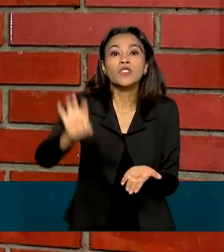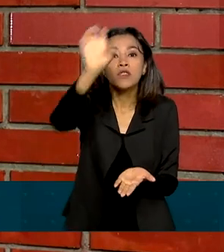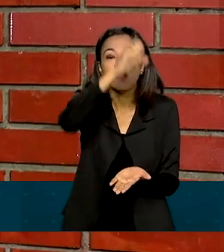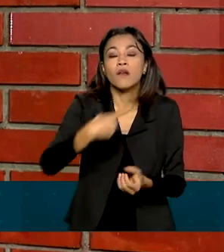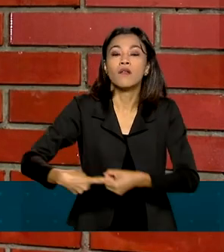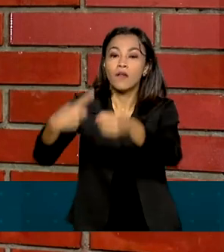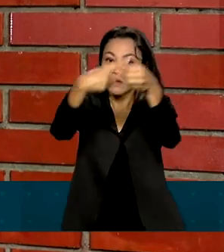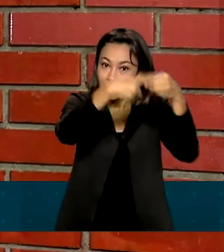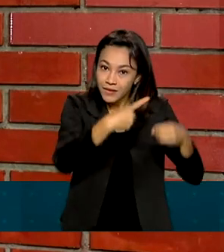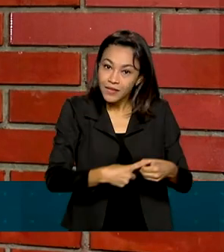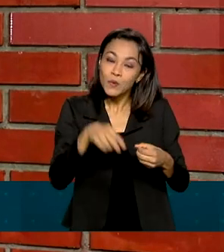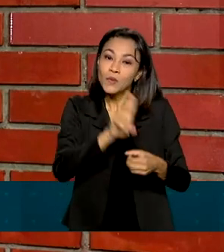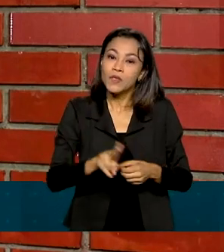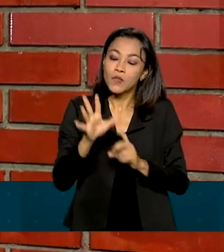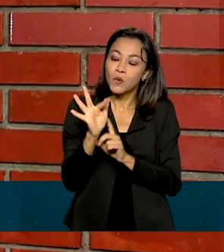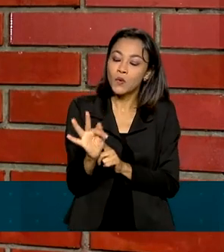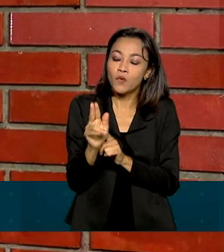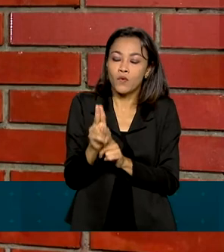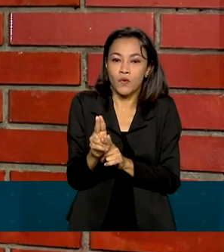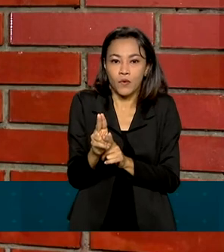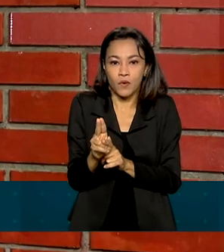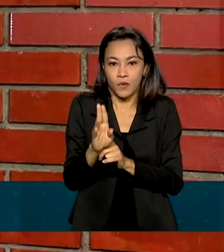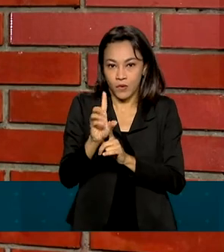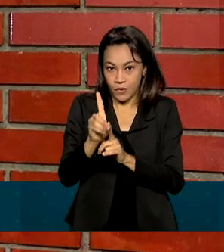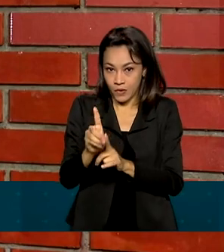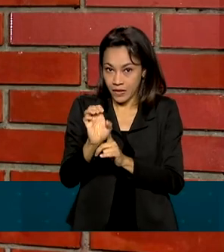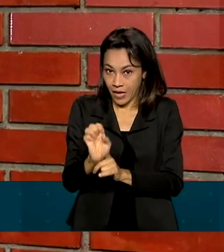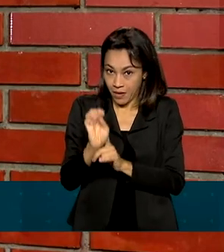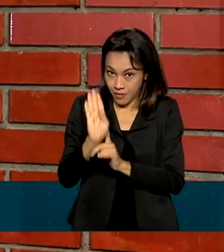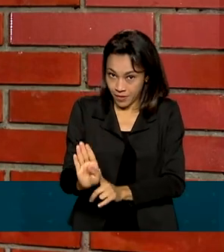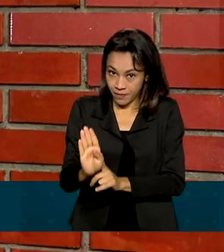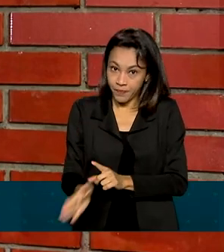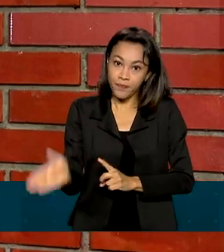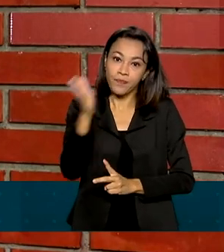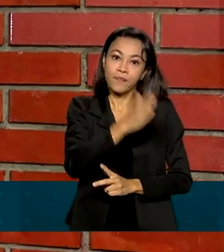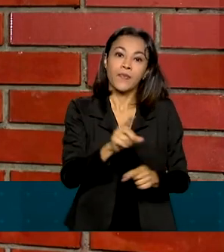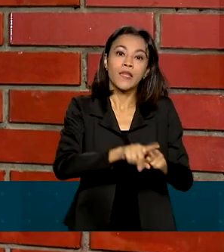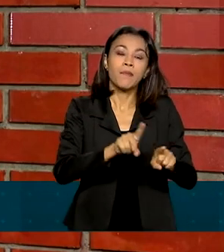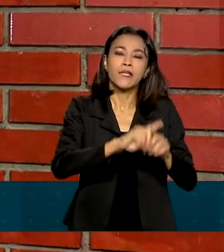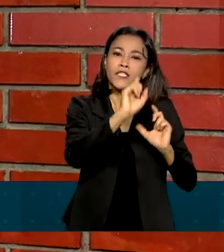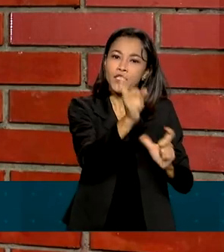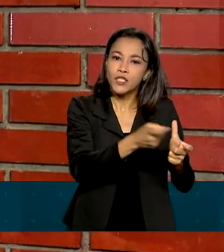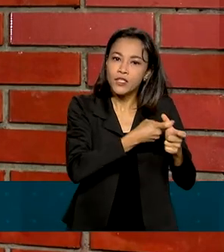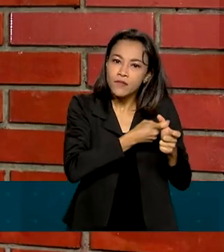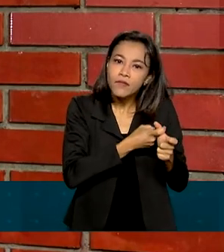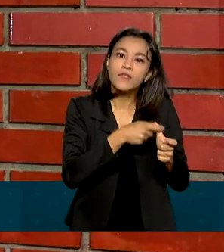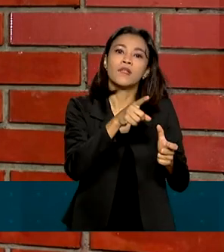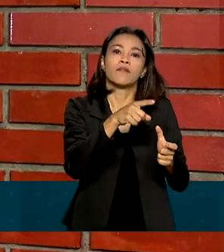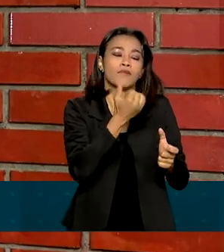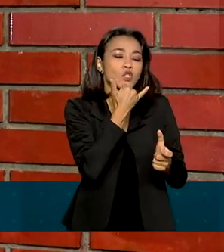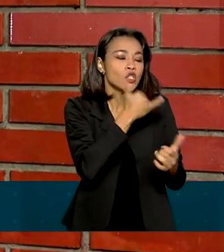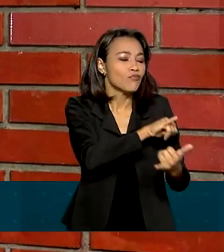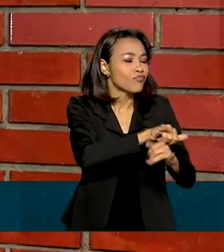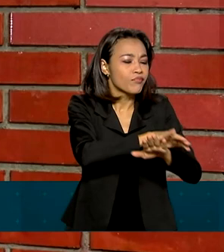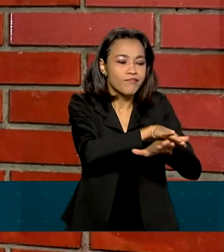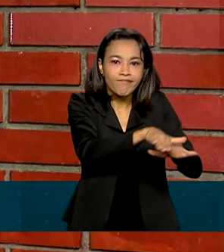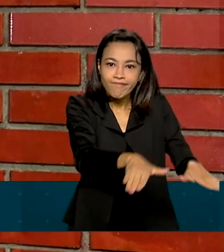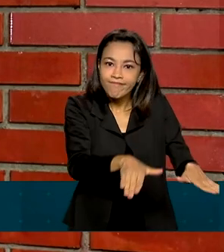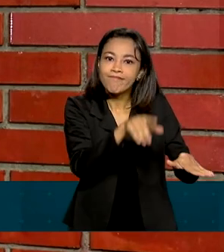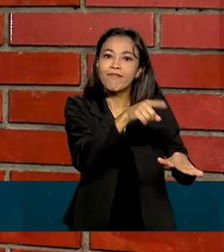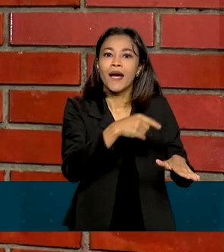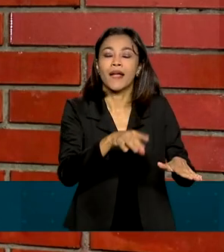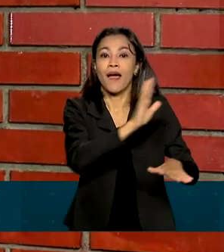meio do Fundeb. Perdão de dívidas do FIES para alunos inadimplentes.